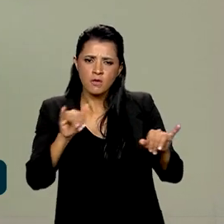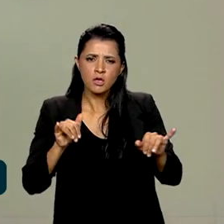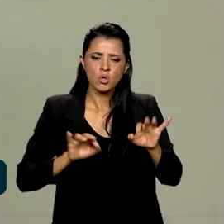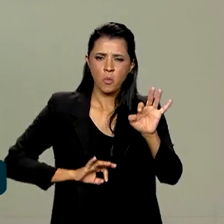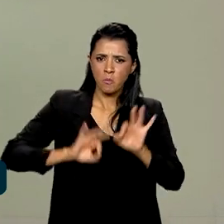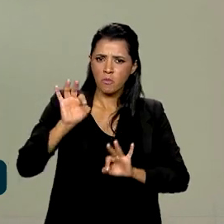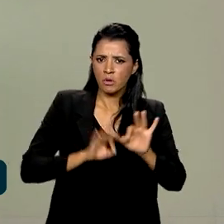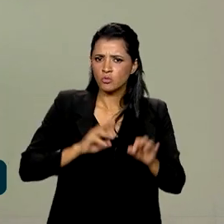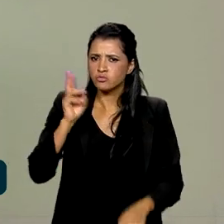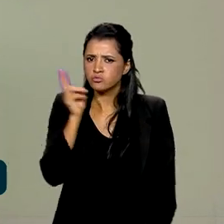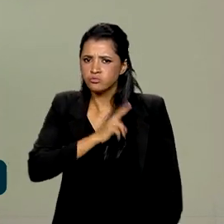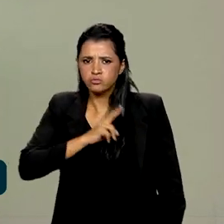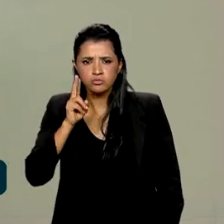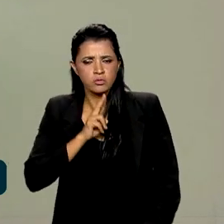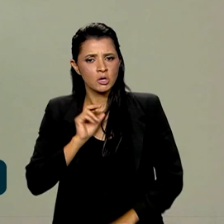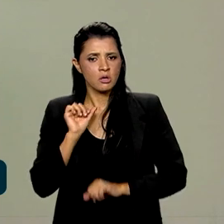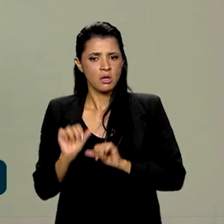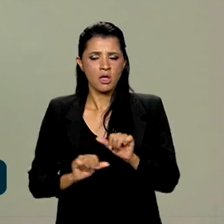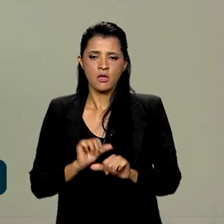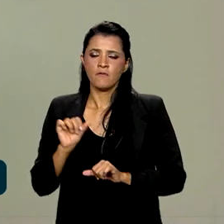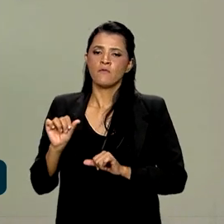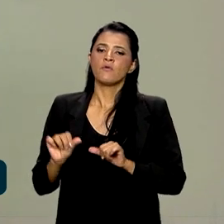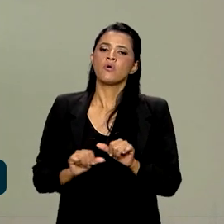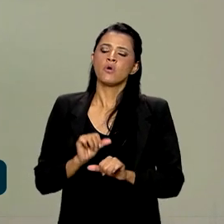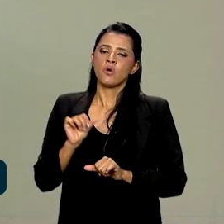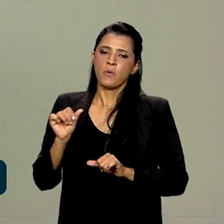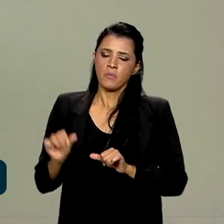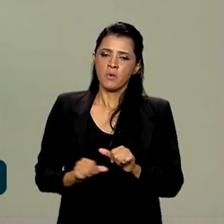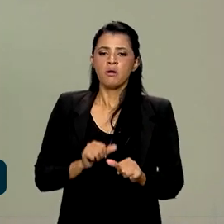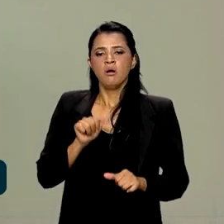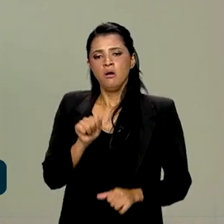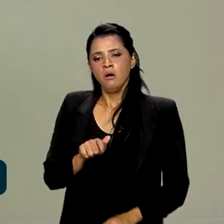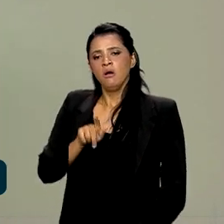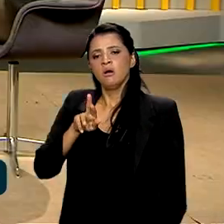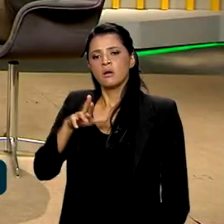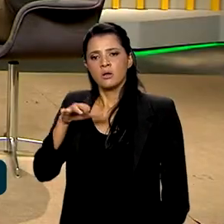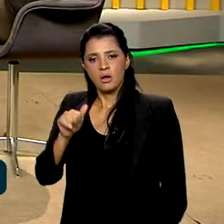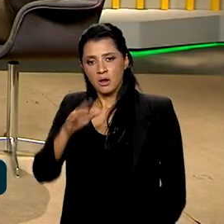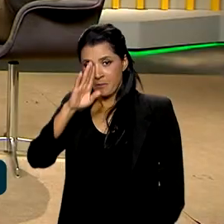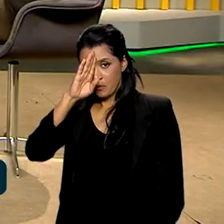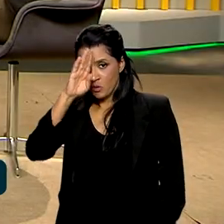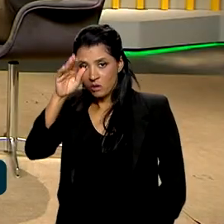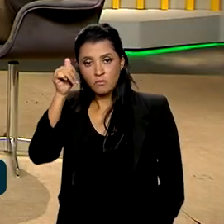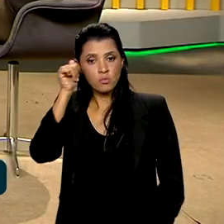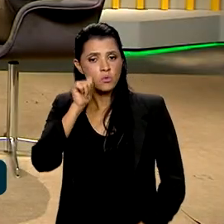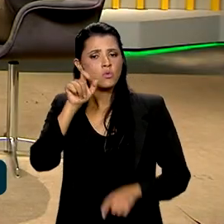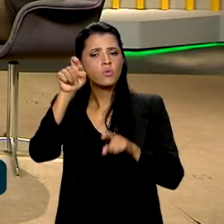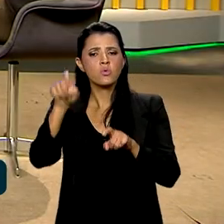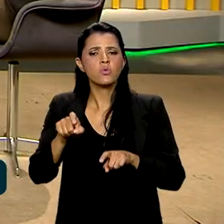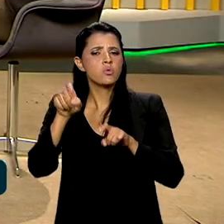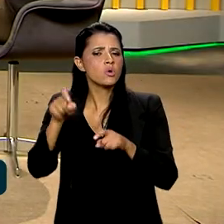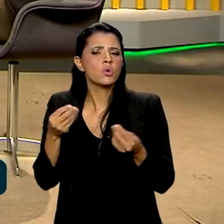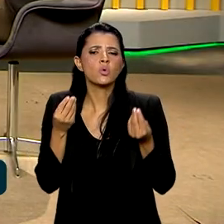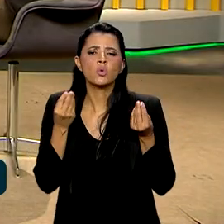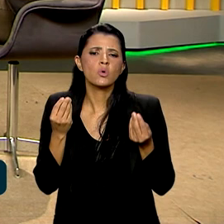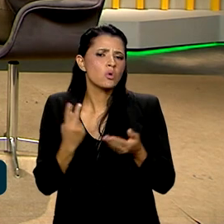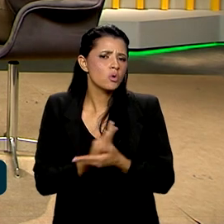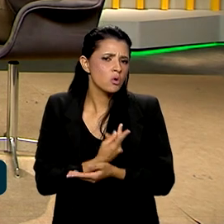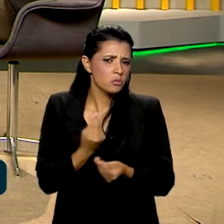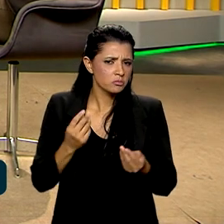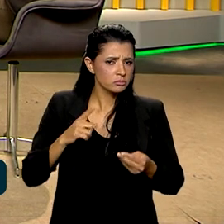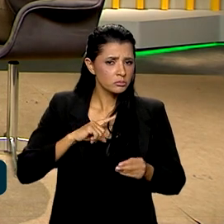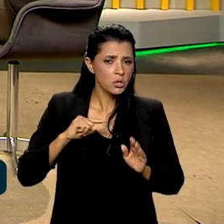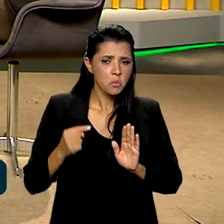emergencial de reforma agrária, que vai priorizar as mulheres do campo. Como é que vai funcionar isso? Tem uma